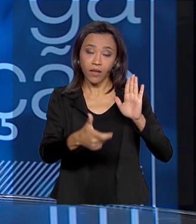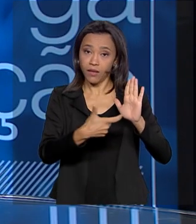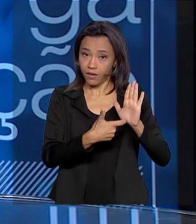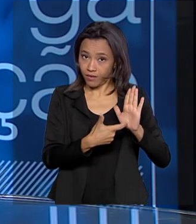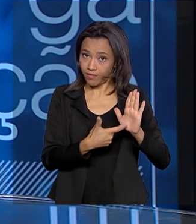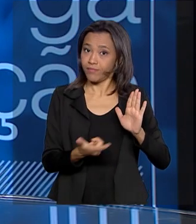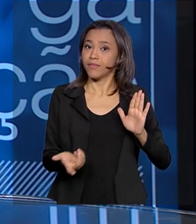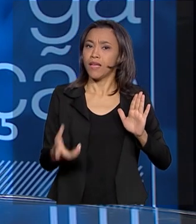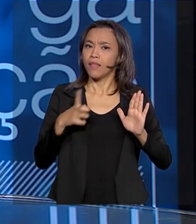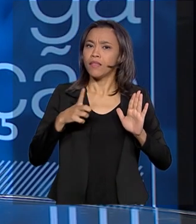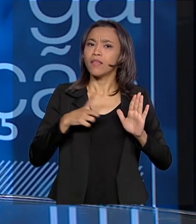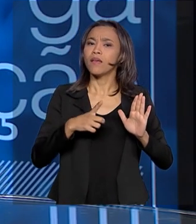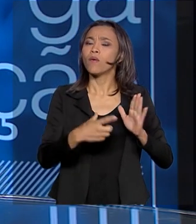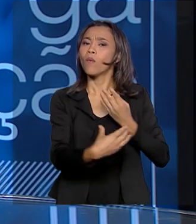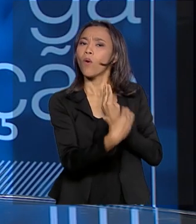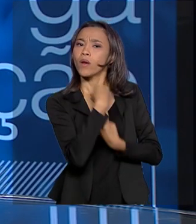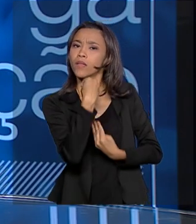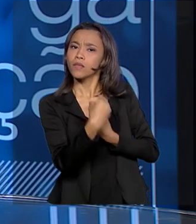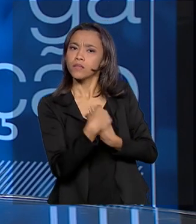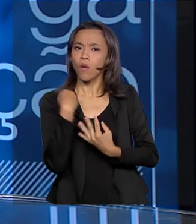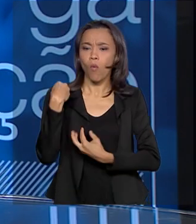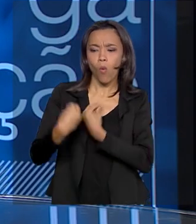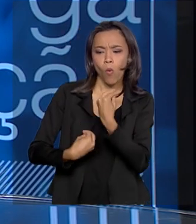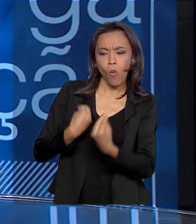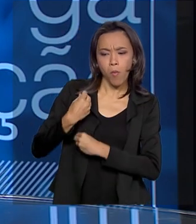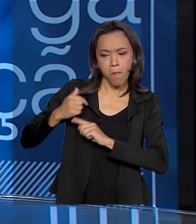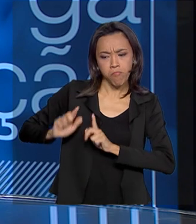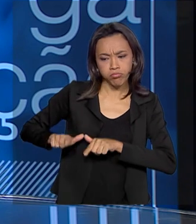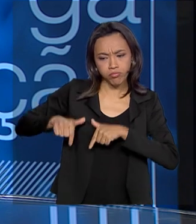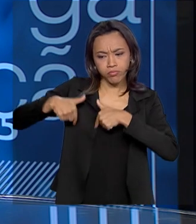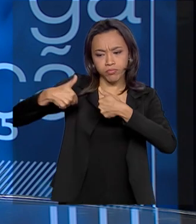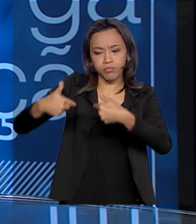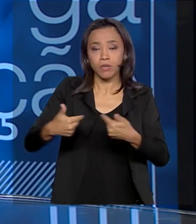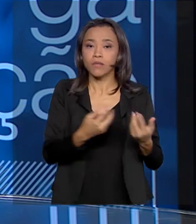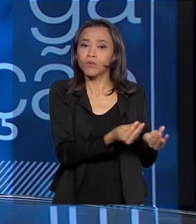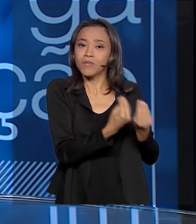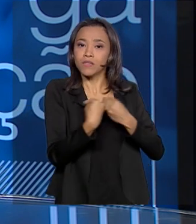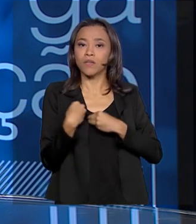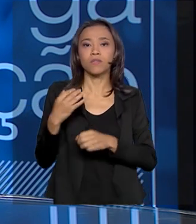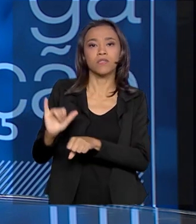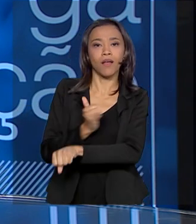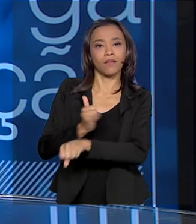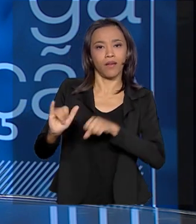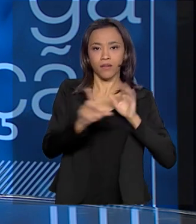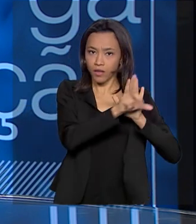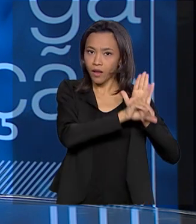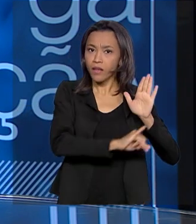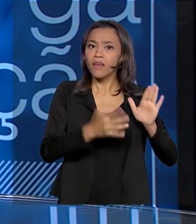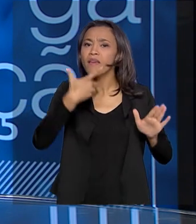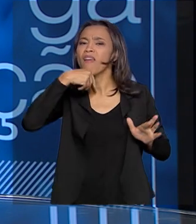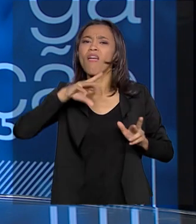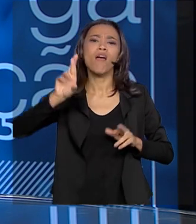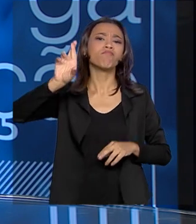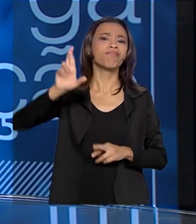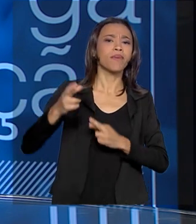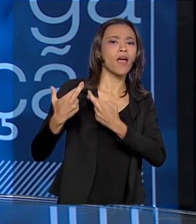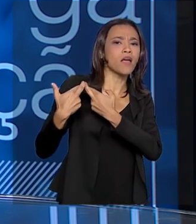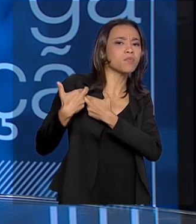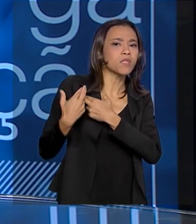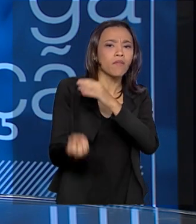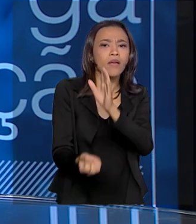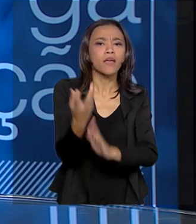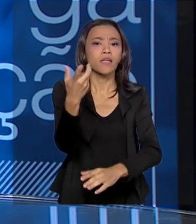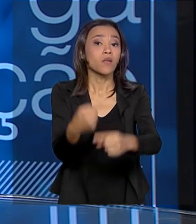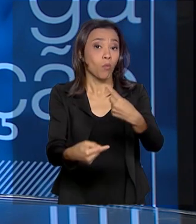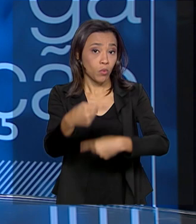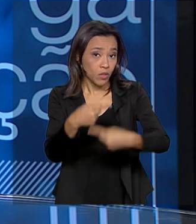trouxe diretrizes e instrumentos e também definiu de forma muito clara quem são os responsáveis pela implementação da Política